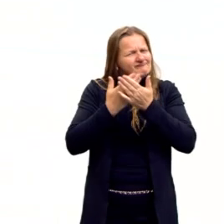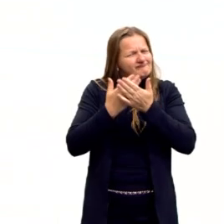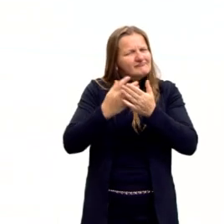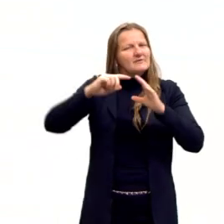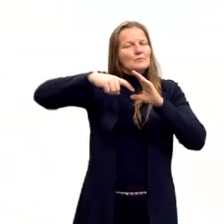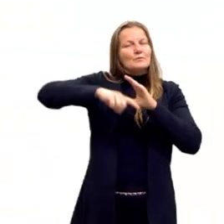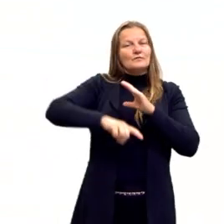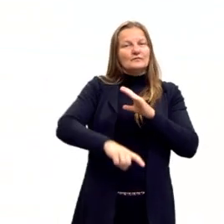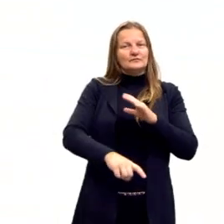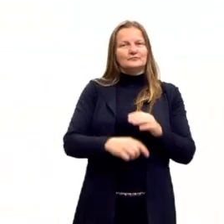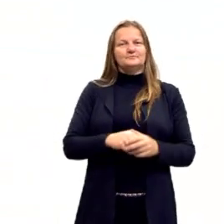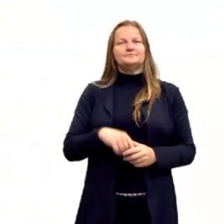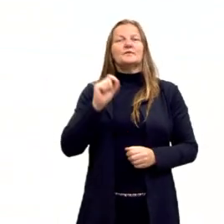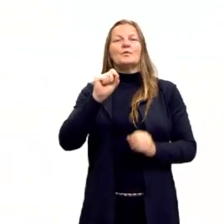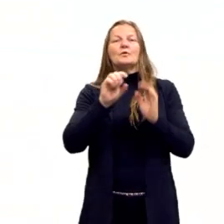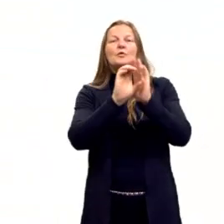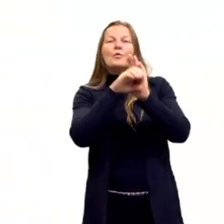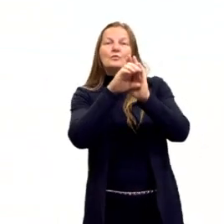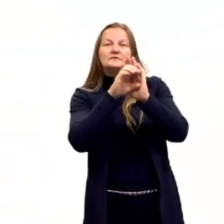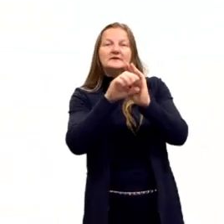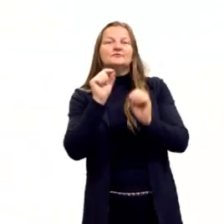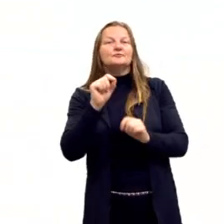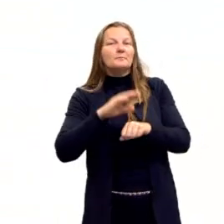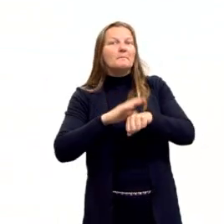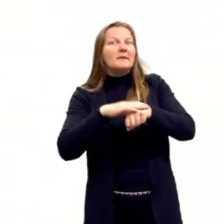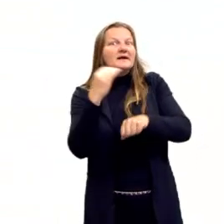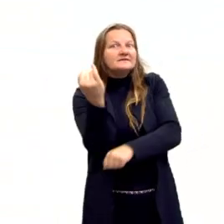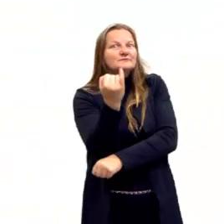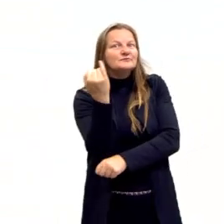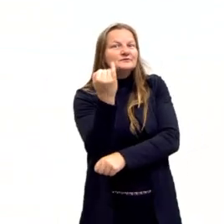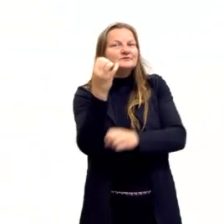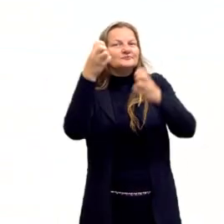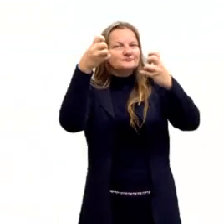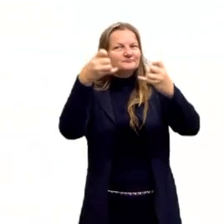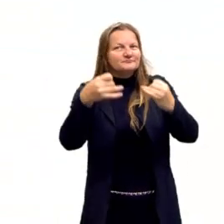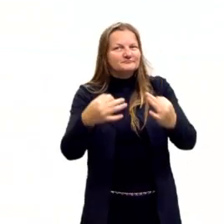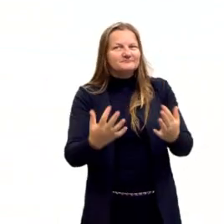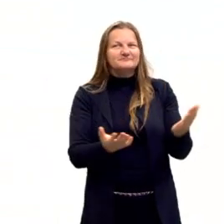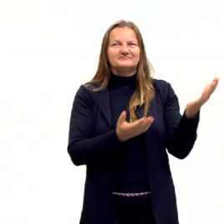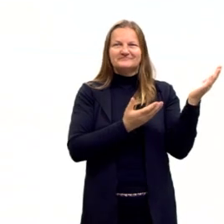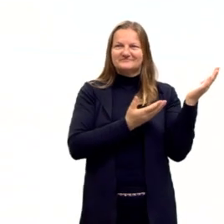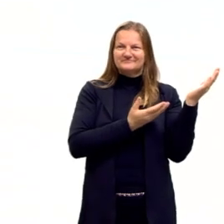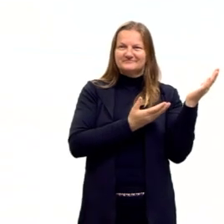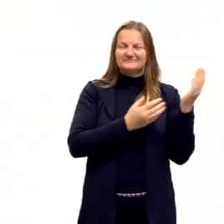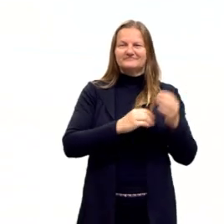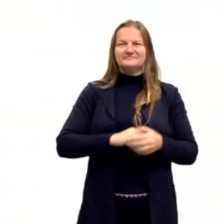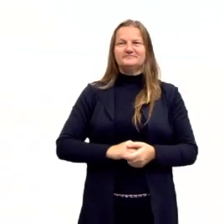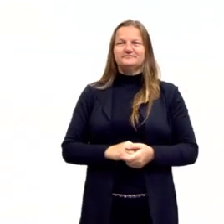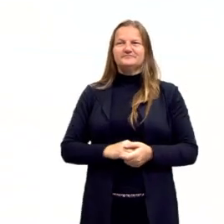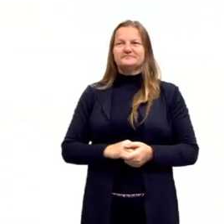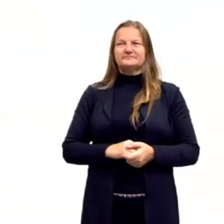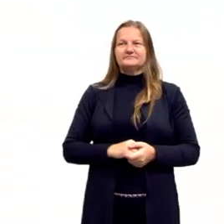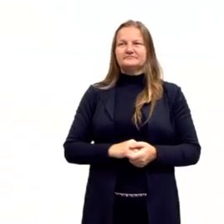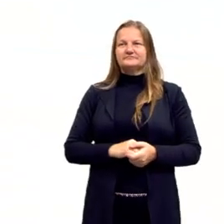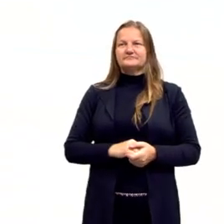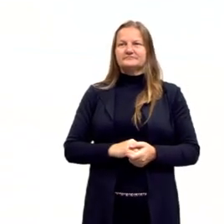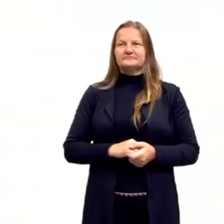Então, quais são os principais conceitos? Aquele que eu não posso fugir, que eu tenho que entender e estar familiarizado.